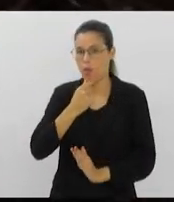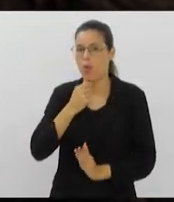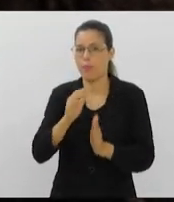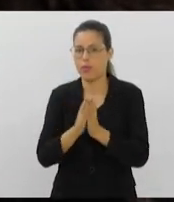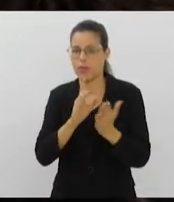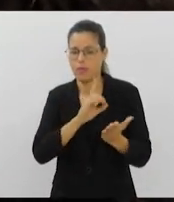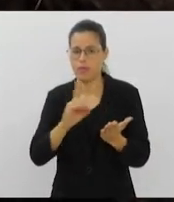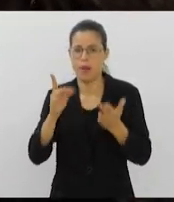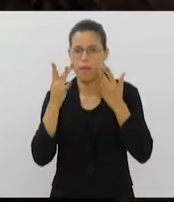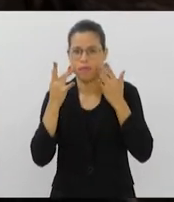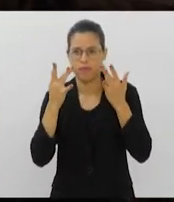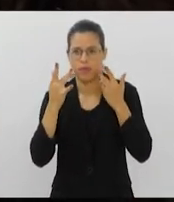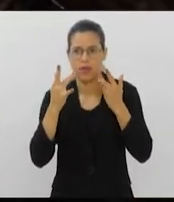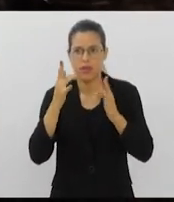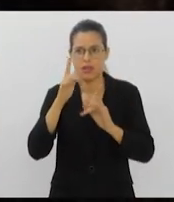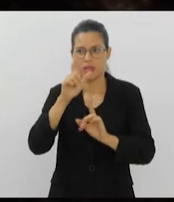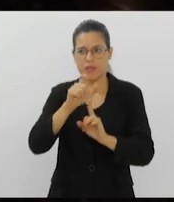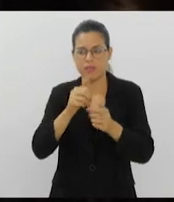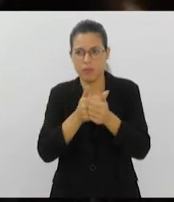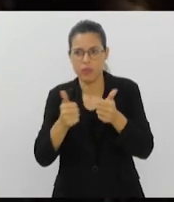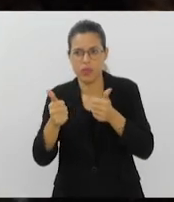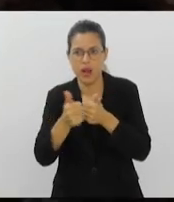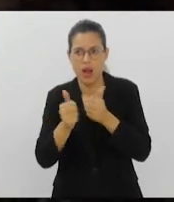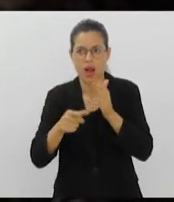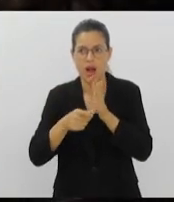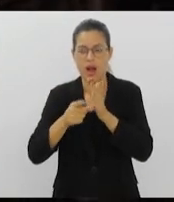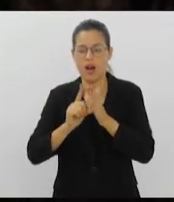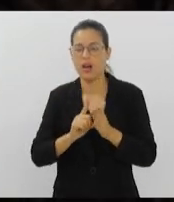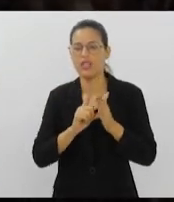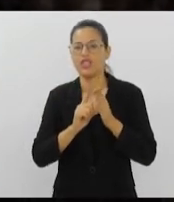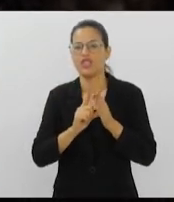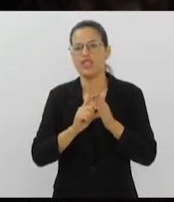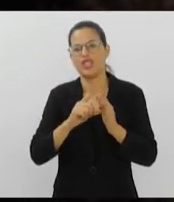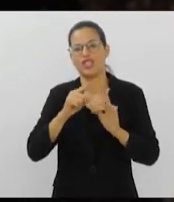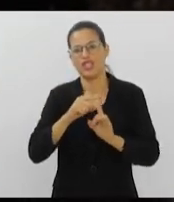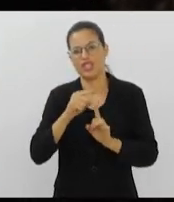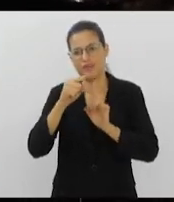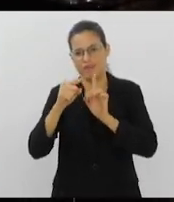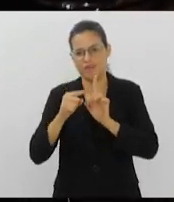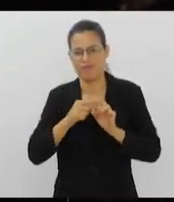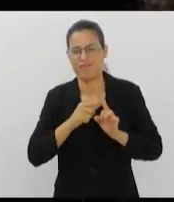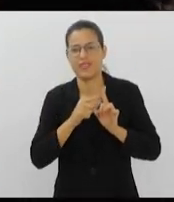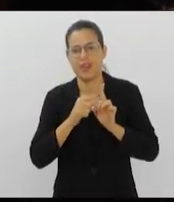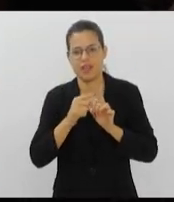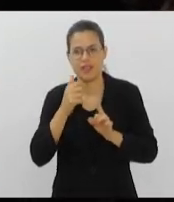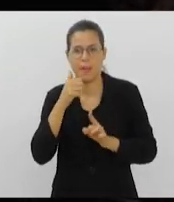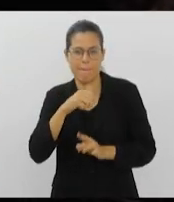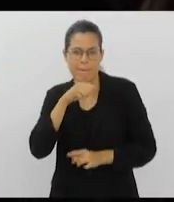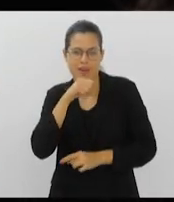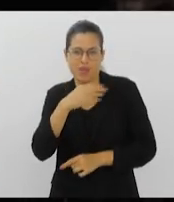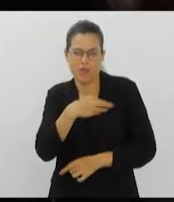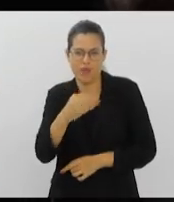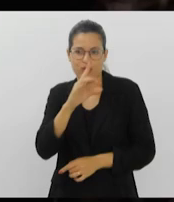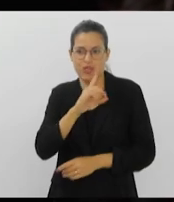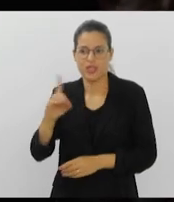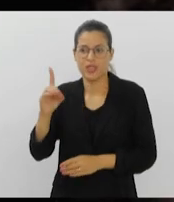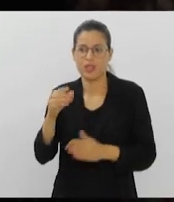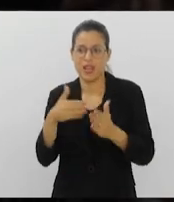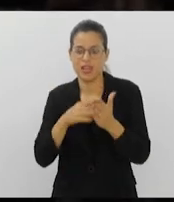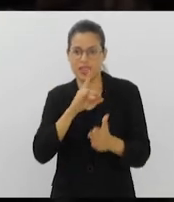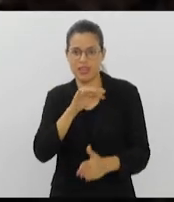por sua protagonista antes de se tornar a mãe do Filho de Deus. A peça fica em cartaz até o dia 29 de agosto,